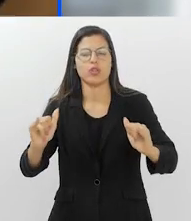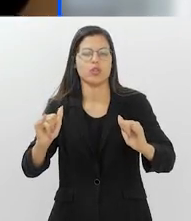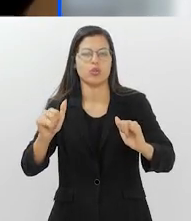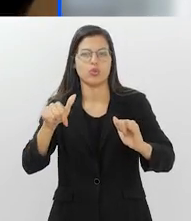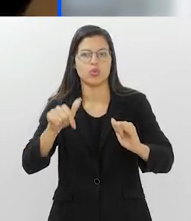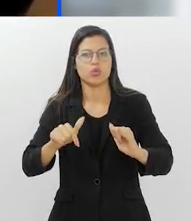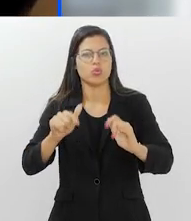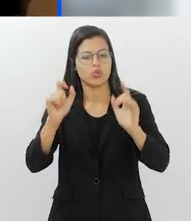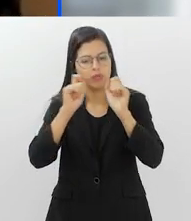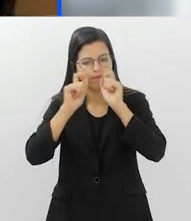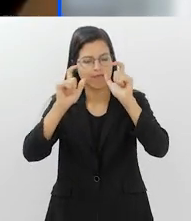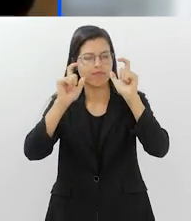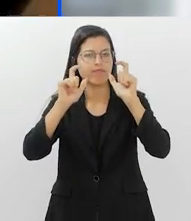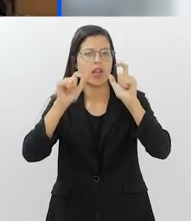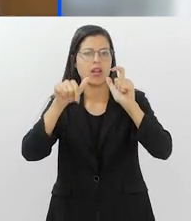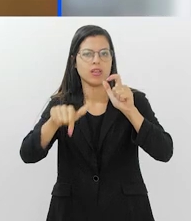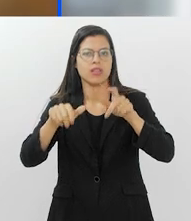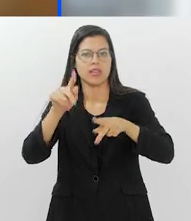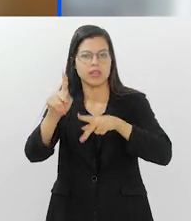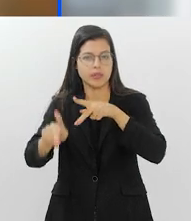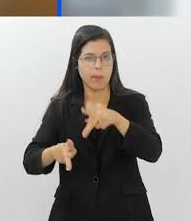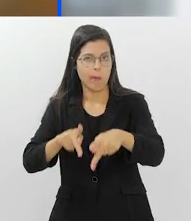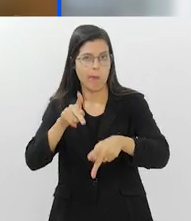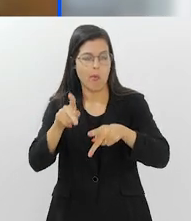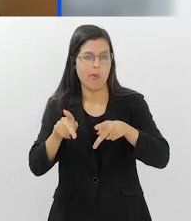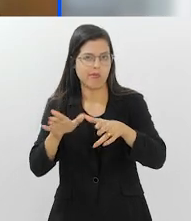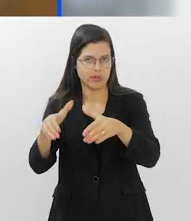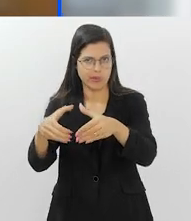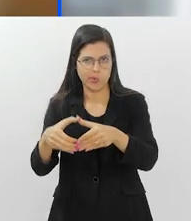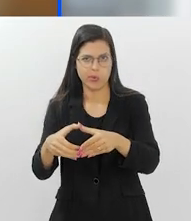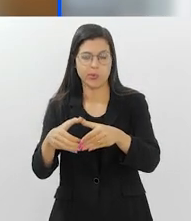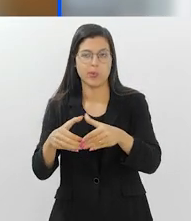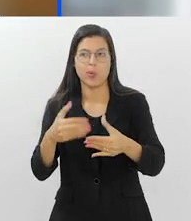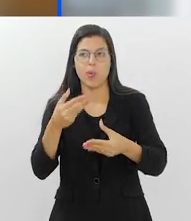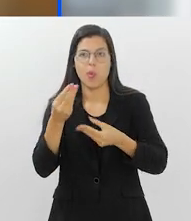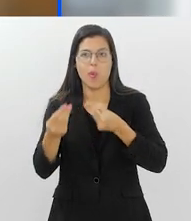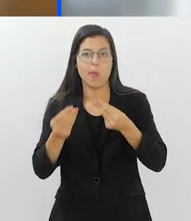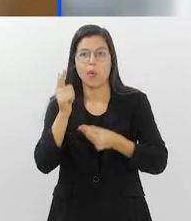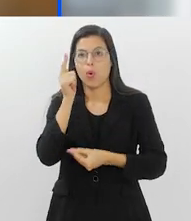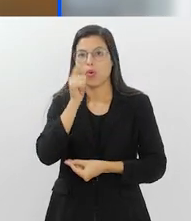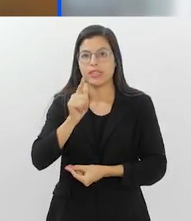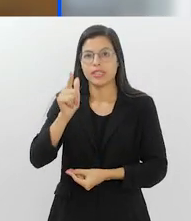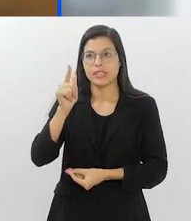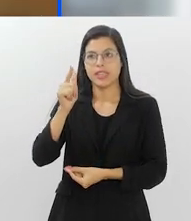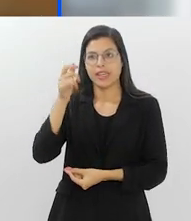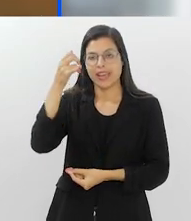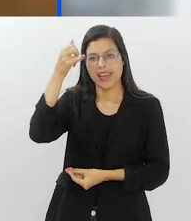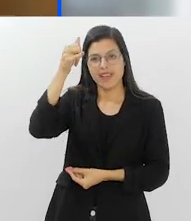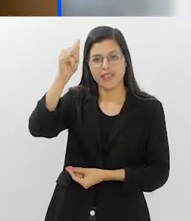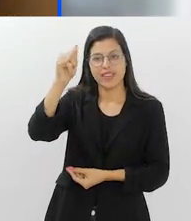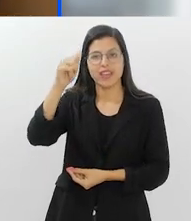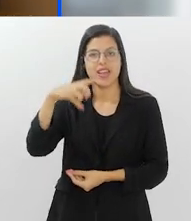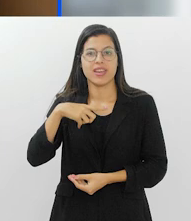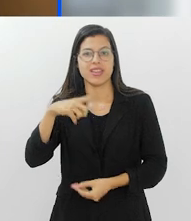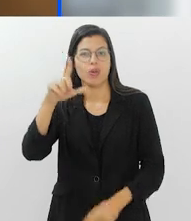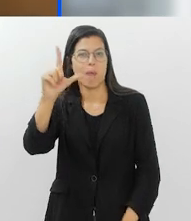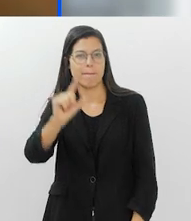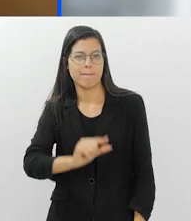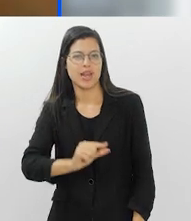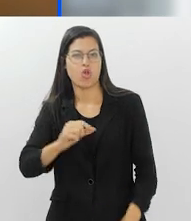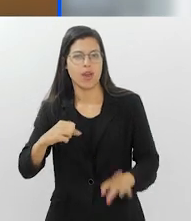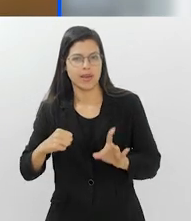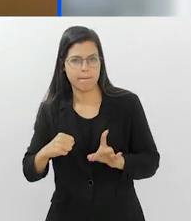informem essa população a como conseguir prevenir e ter o menor